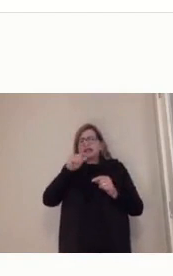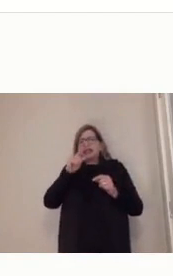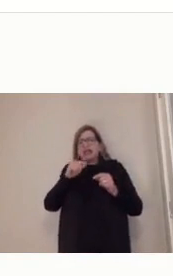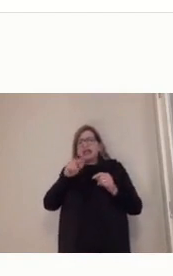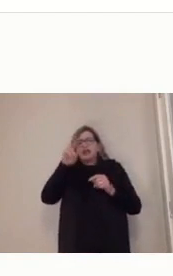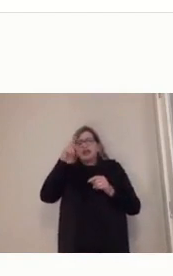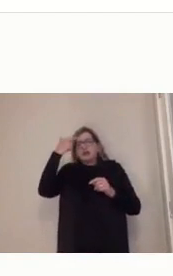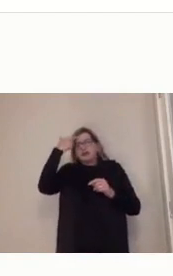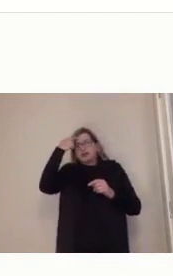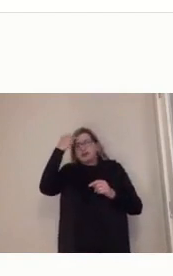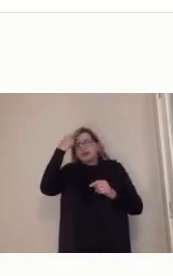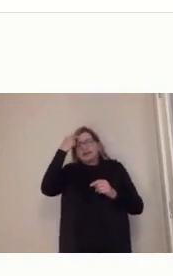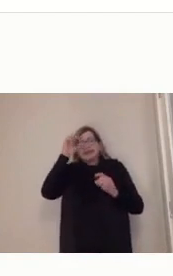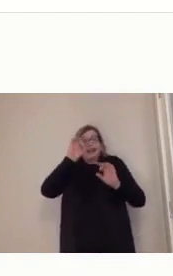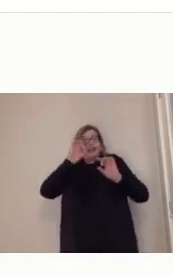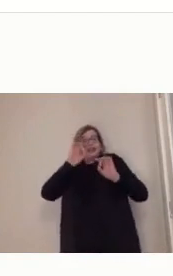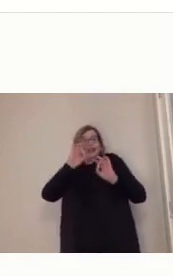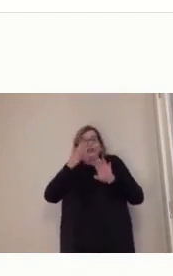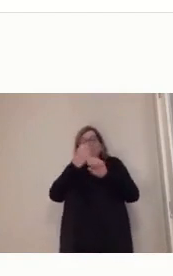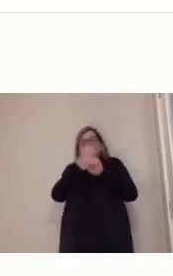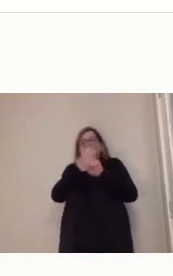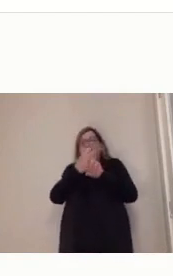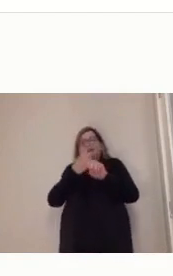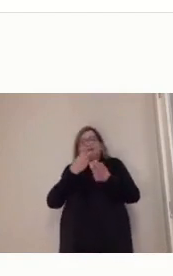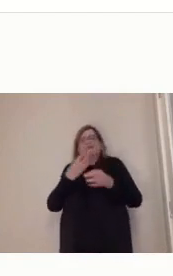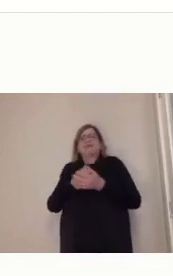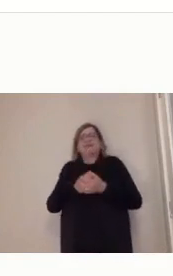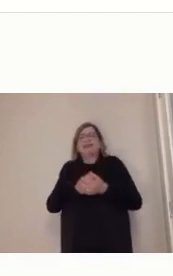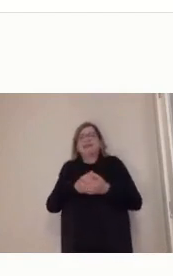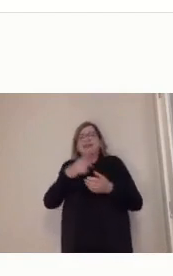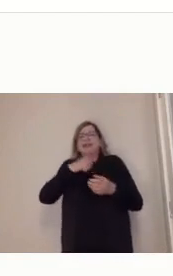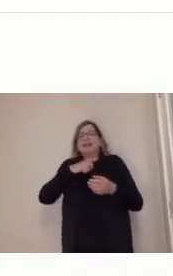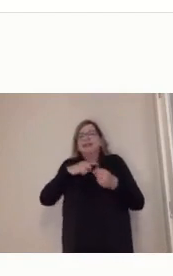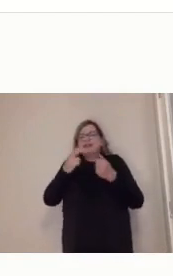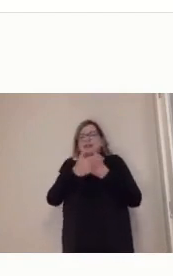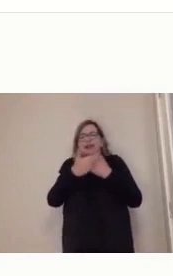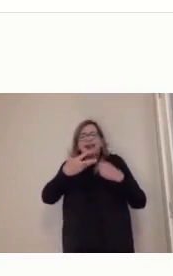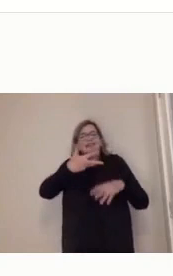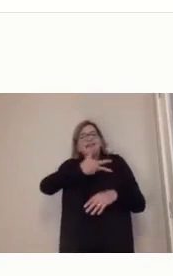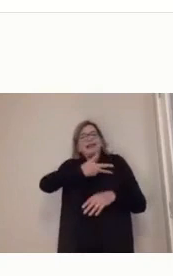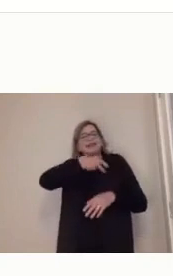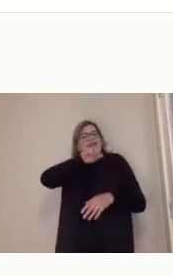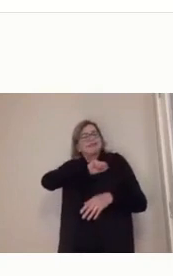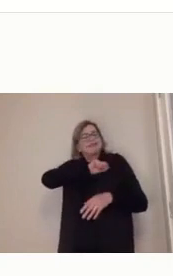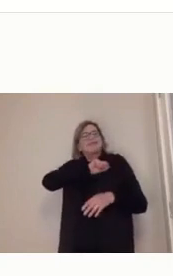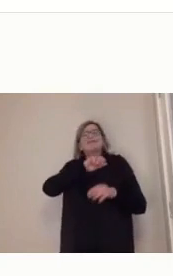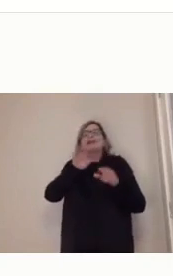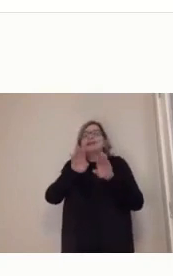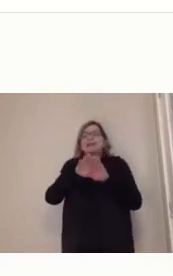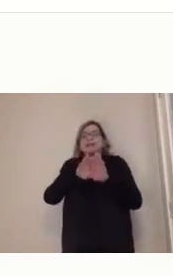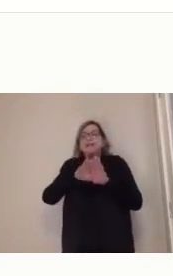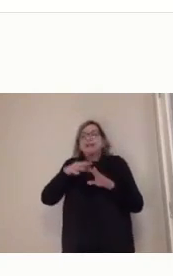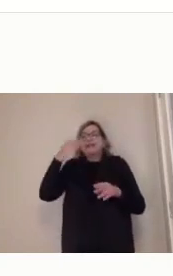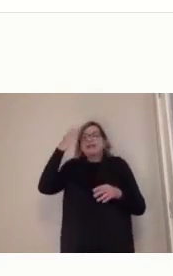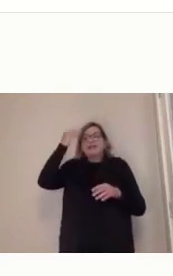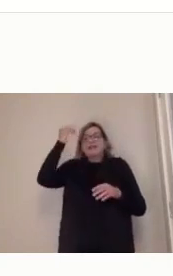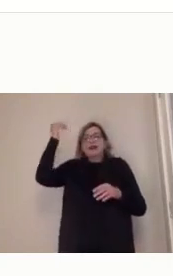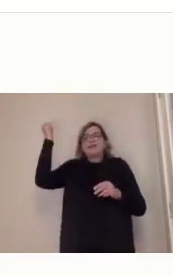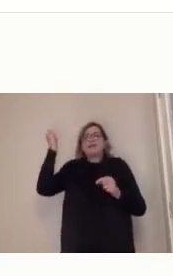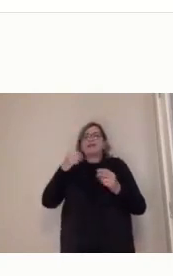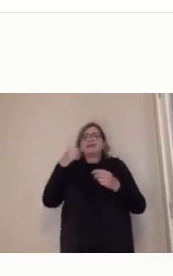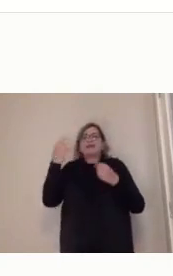a gente consegue, a Universidade Aberta de Portugal também, que nós temos parceria, né? Essas universidades, elas